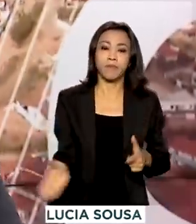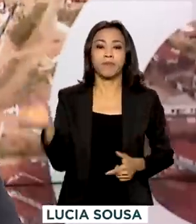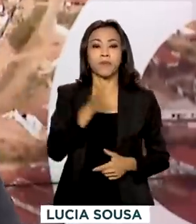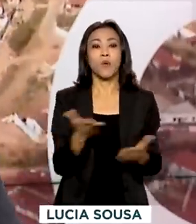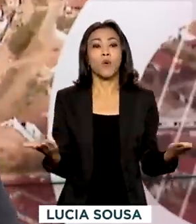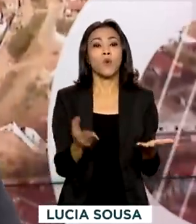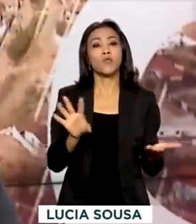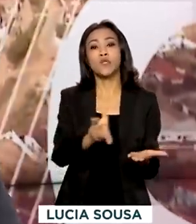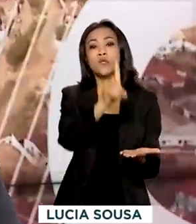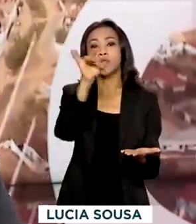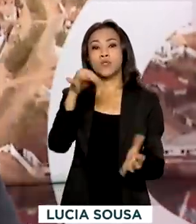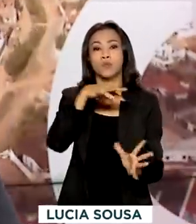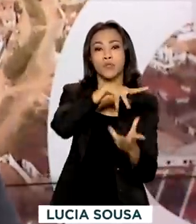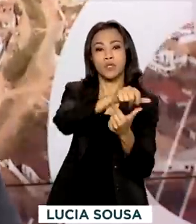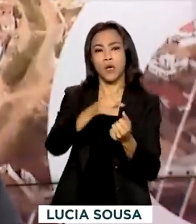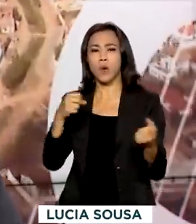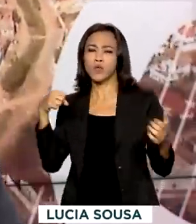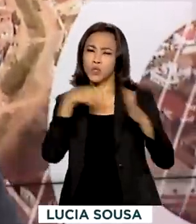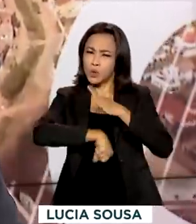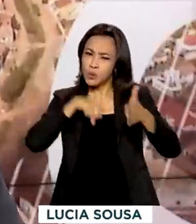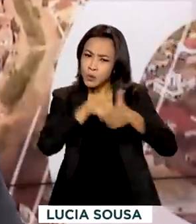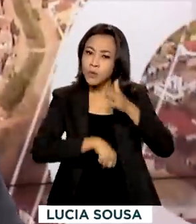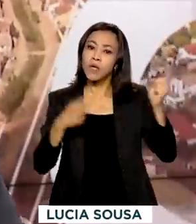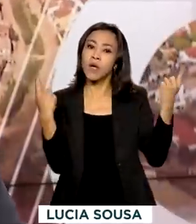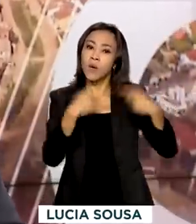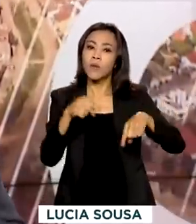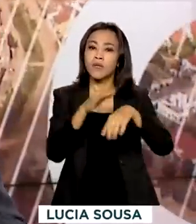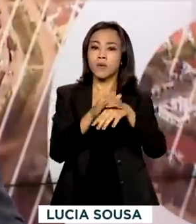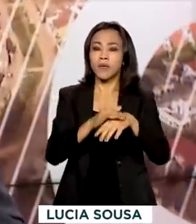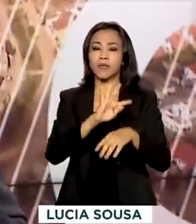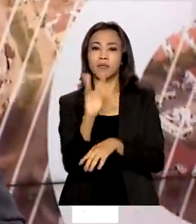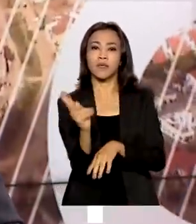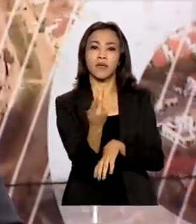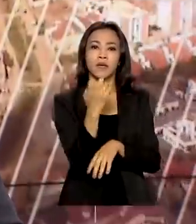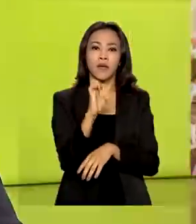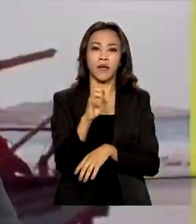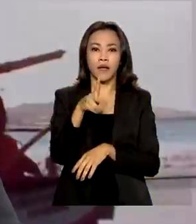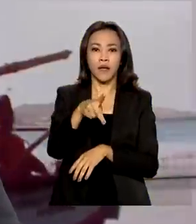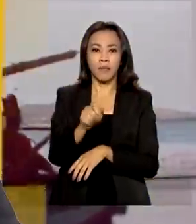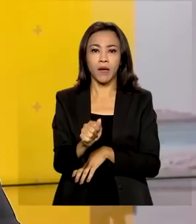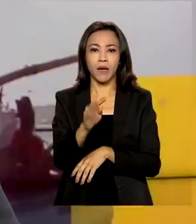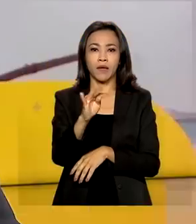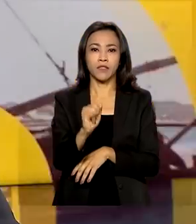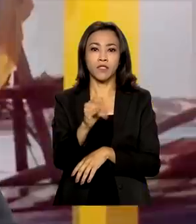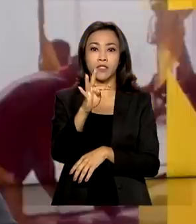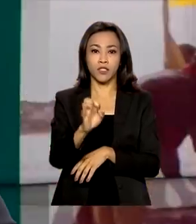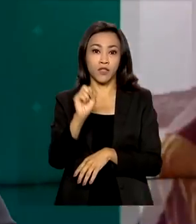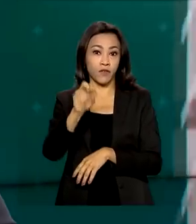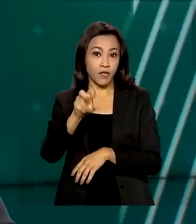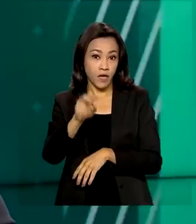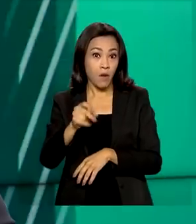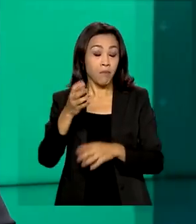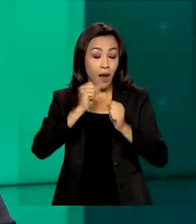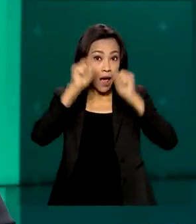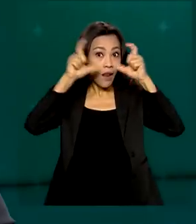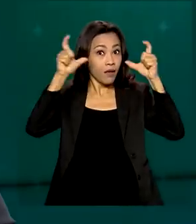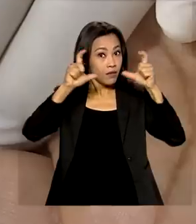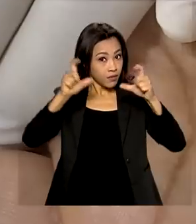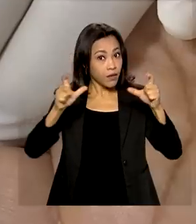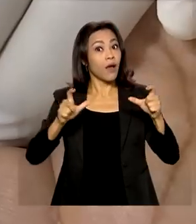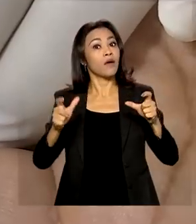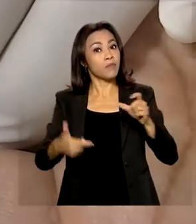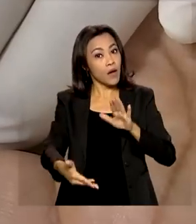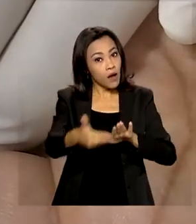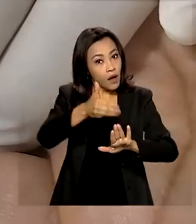contra as hepatites virais e uma campanha do Ministério da Saúde quer alertar sobre a importância do diagnóstico precoce da doença.